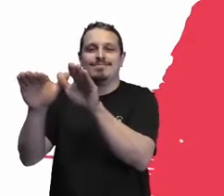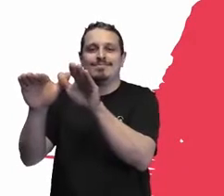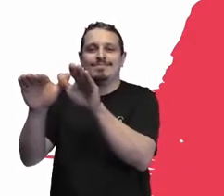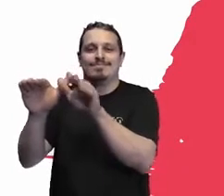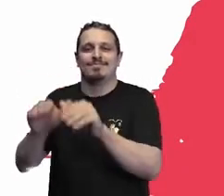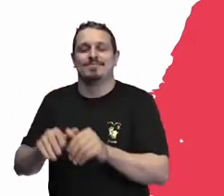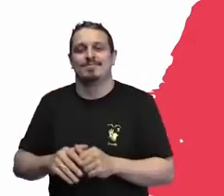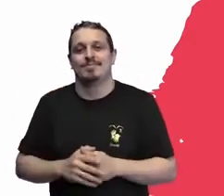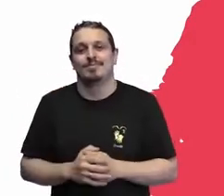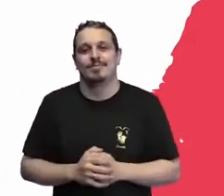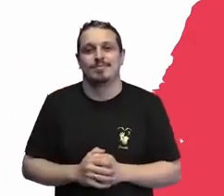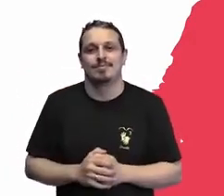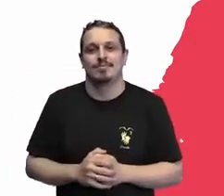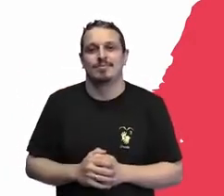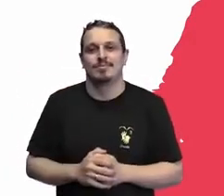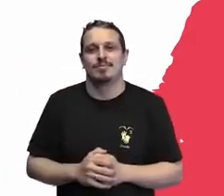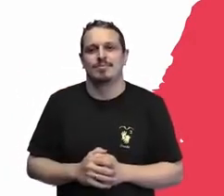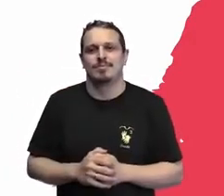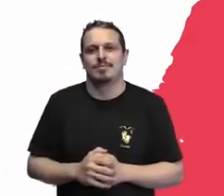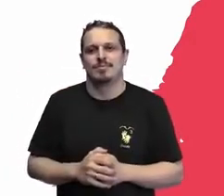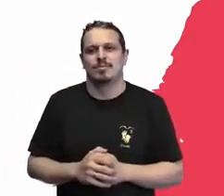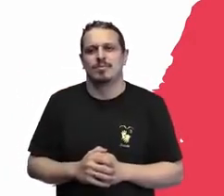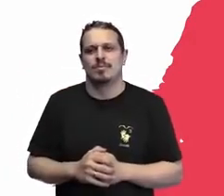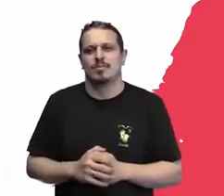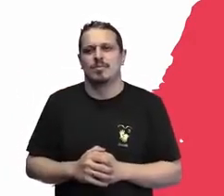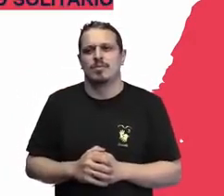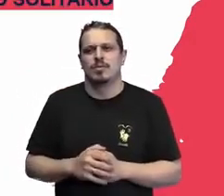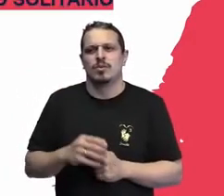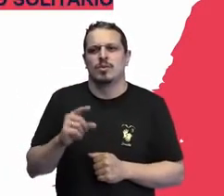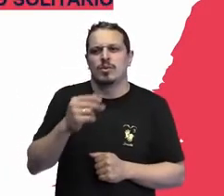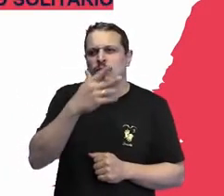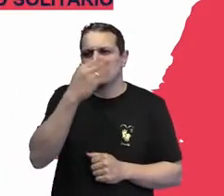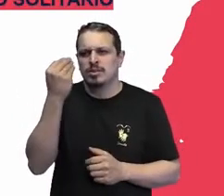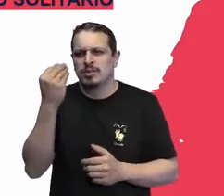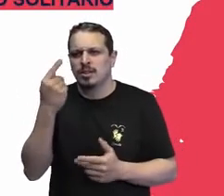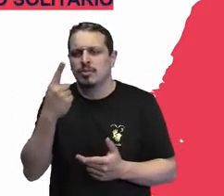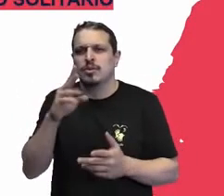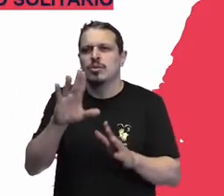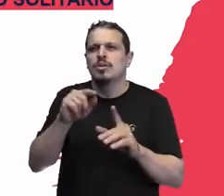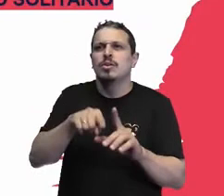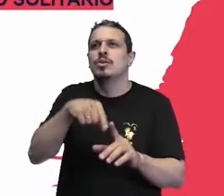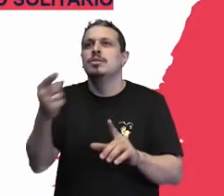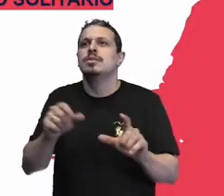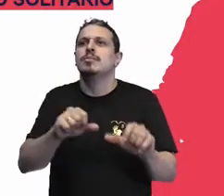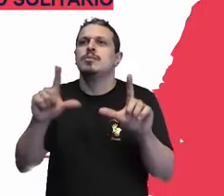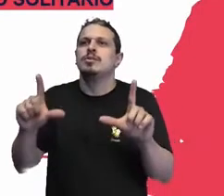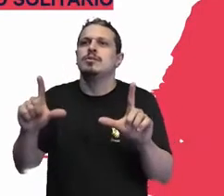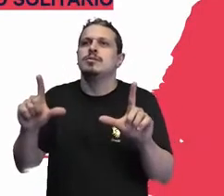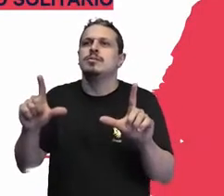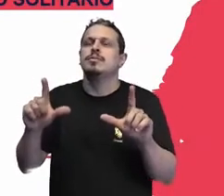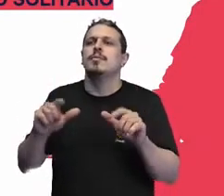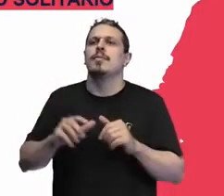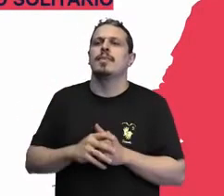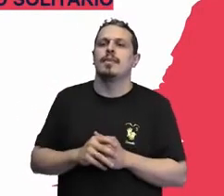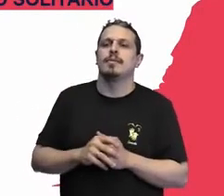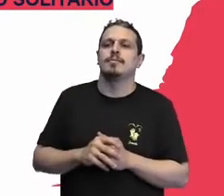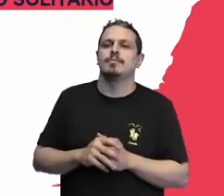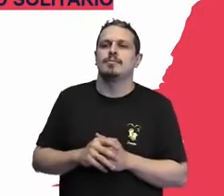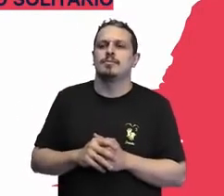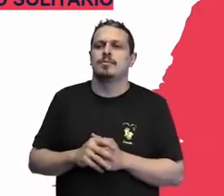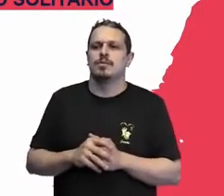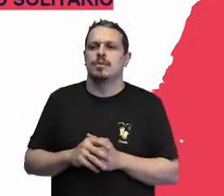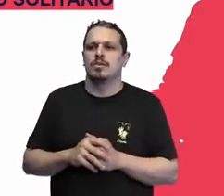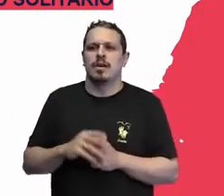Deixa eu ver se eu esqueci aqui... Ah, sim, o próximo slide, ainda na história da trajetória, eu não vou ler todas as frases,